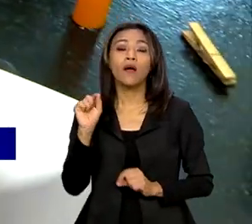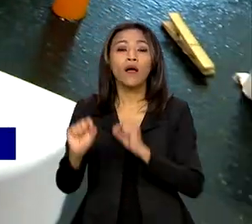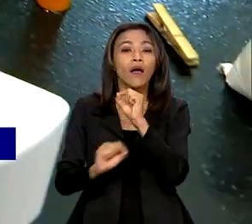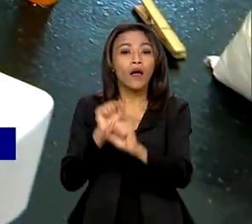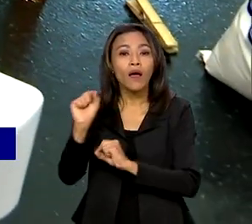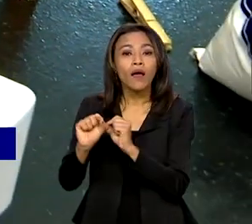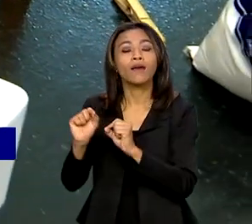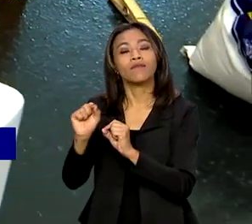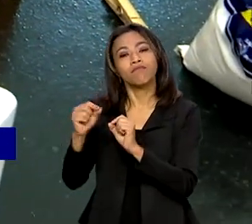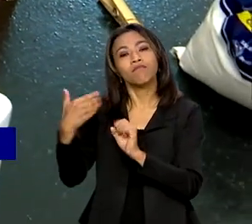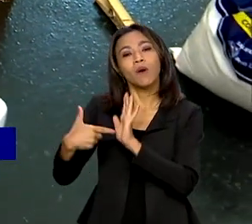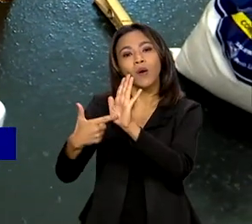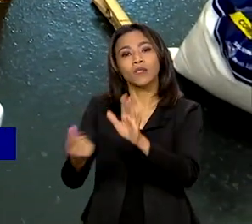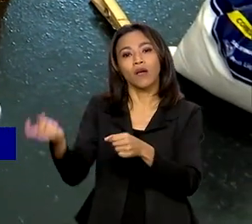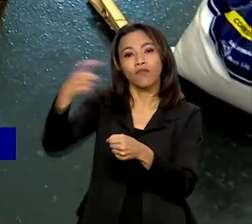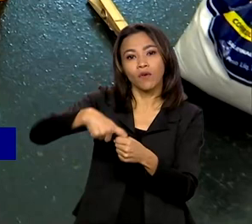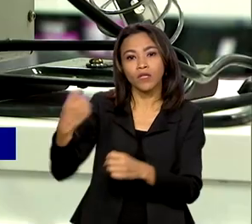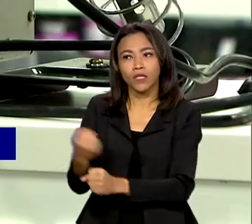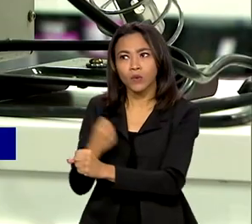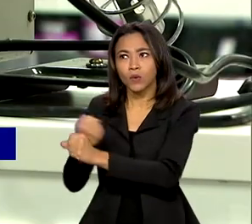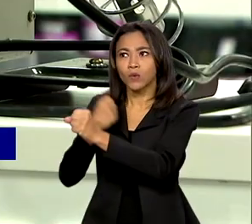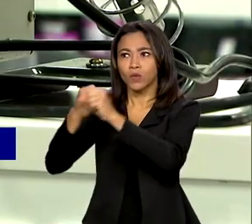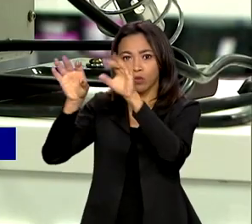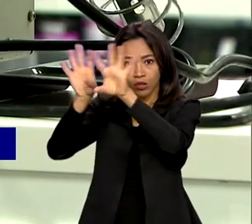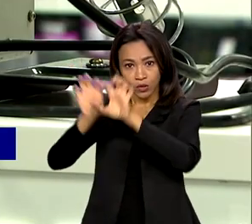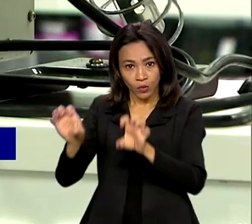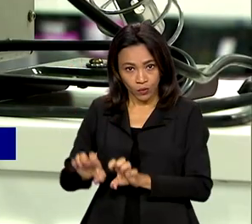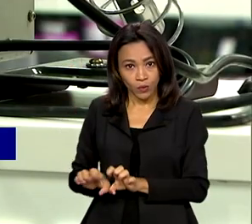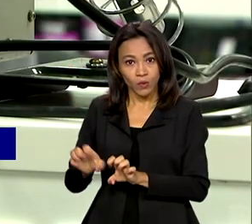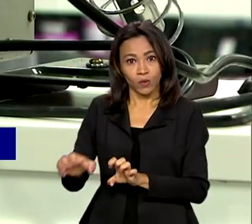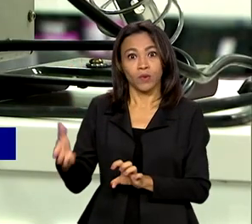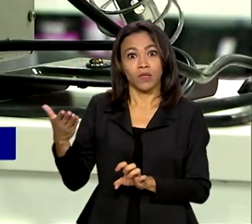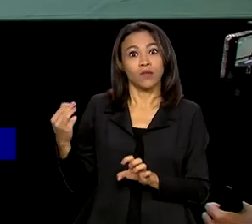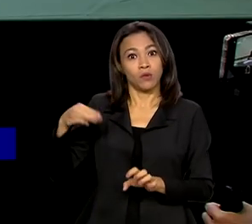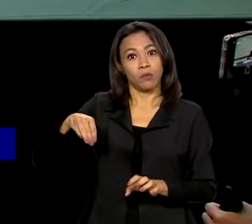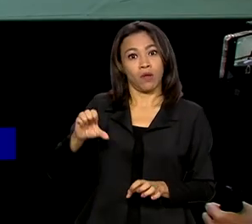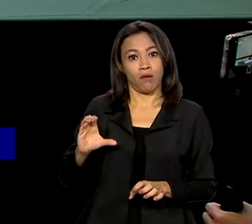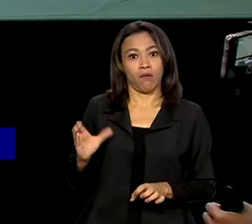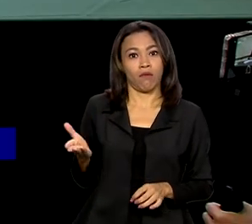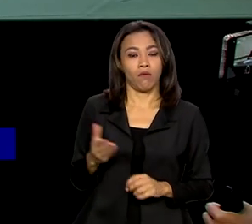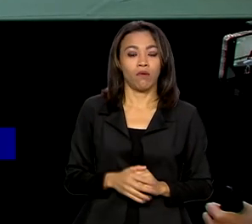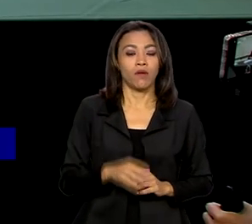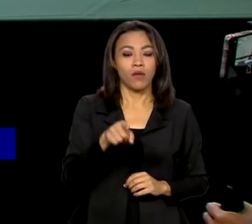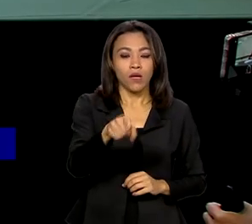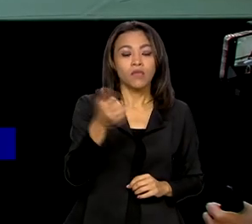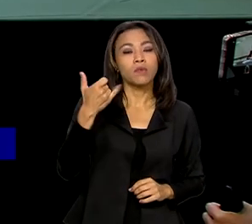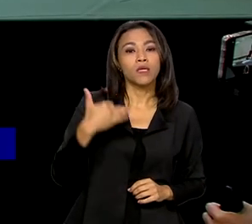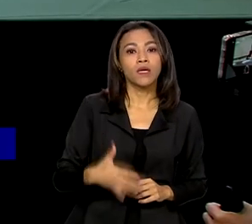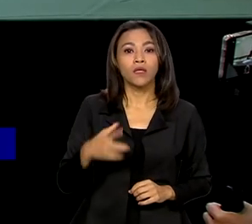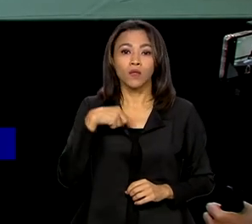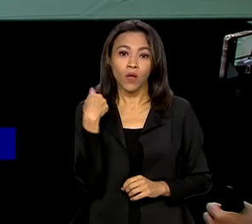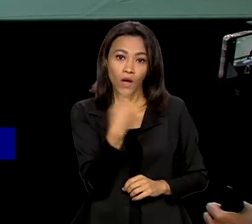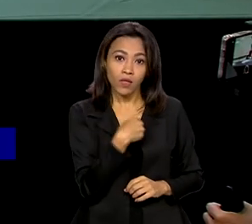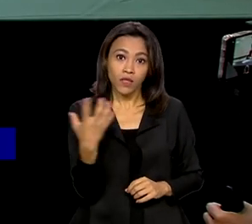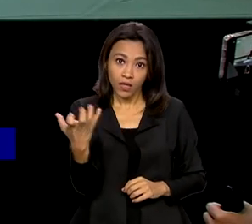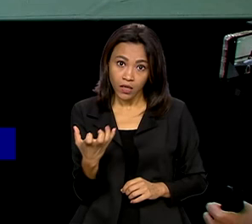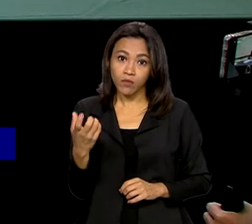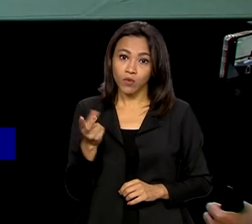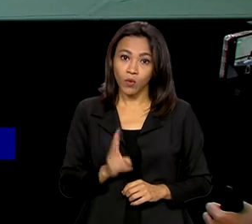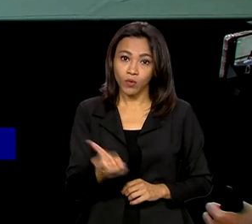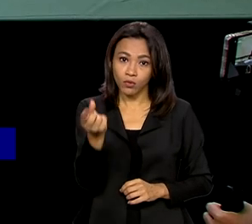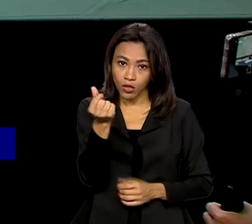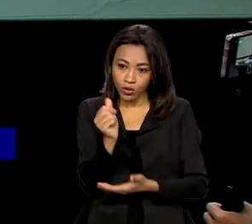retomada dos investimentos em infraestrutura por parte do Ministério da Educação. A nossa intenção é voltar a ter investimento suficiente